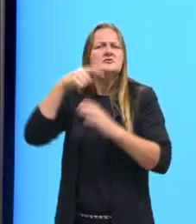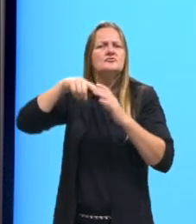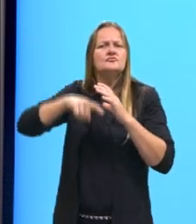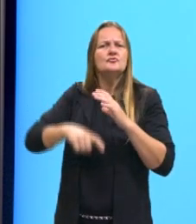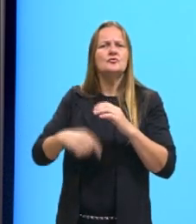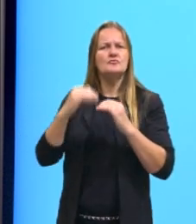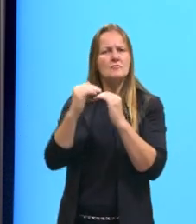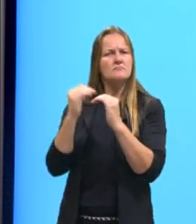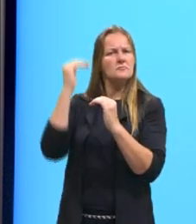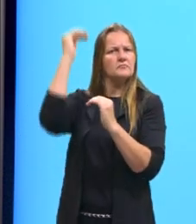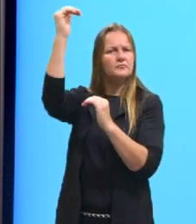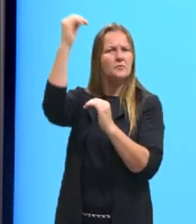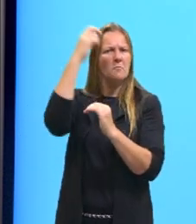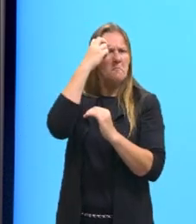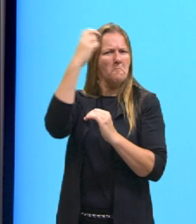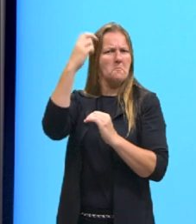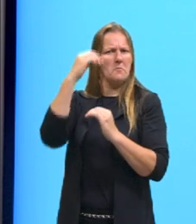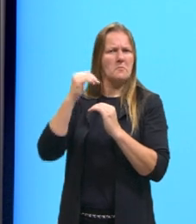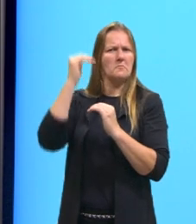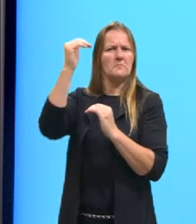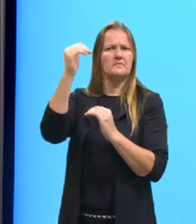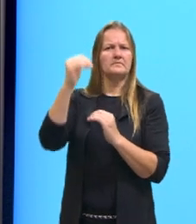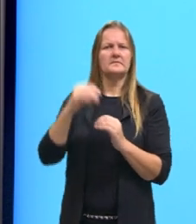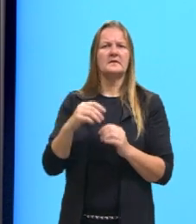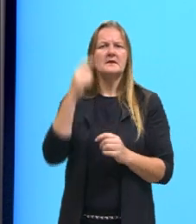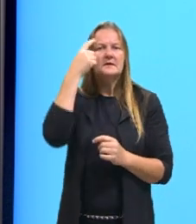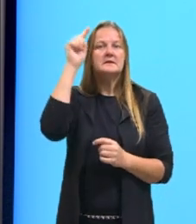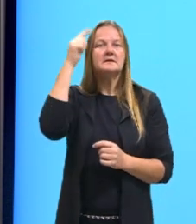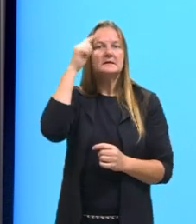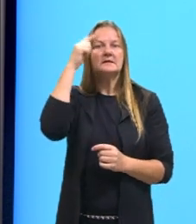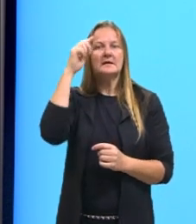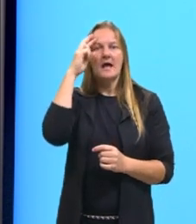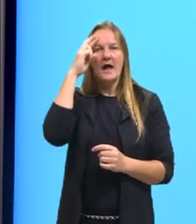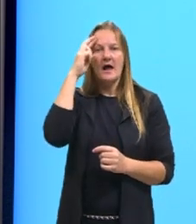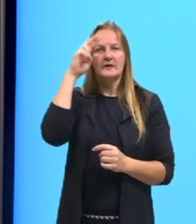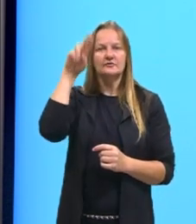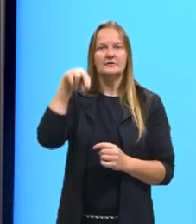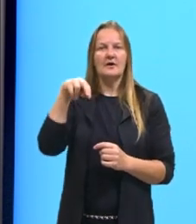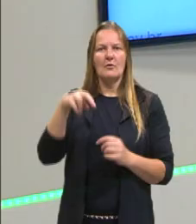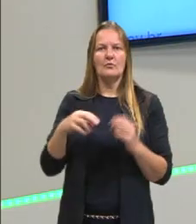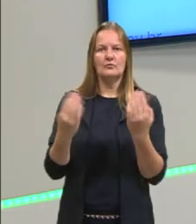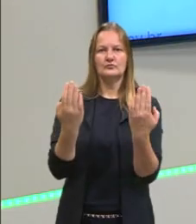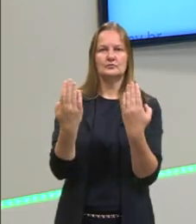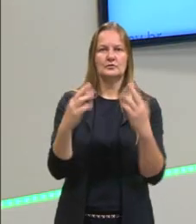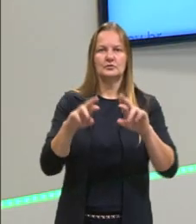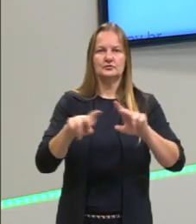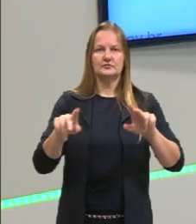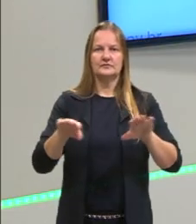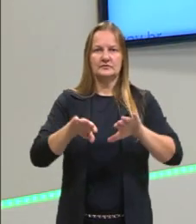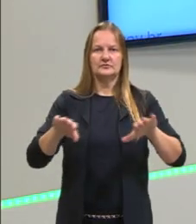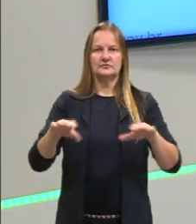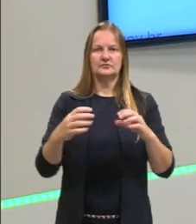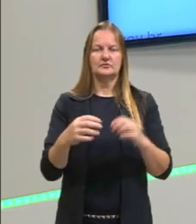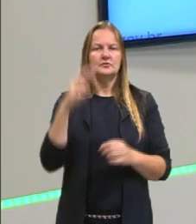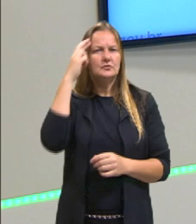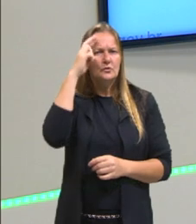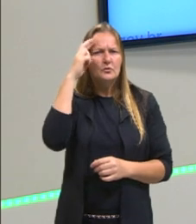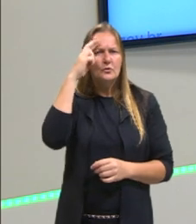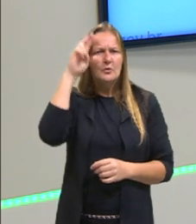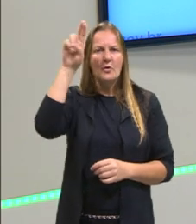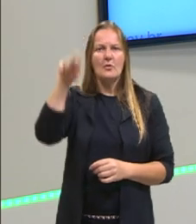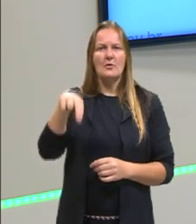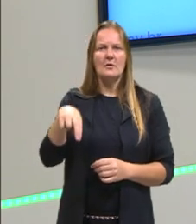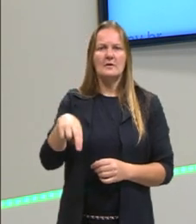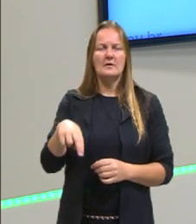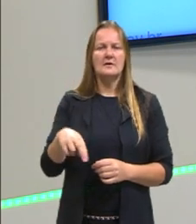superior, muitos também chamam do mundo das ideias. Então, nós partimos dos sentidos e, pela razão, nós chegamos a esse